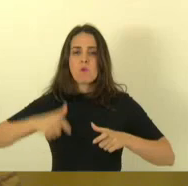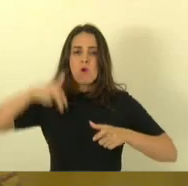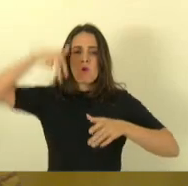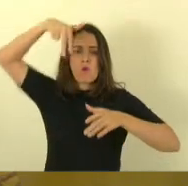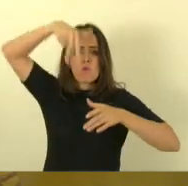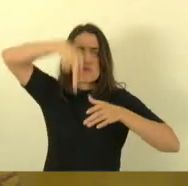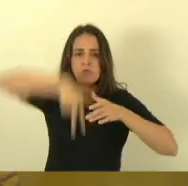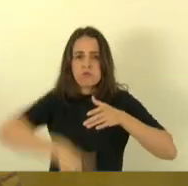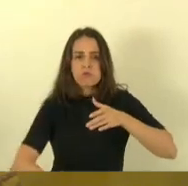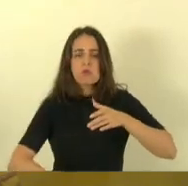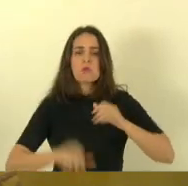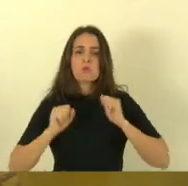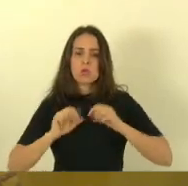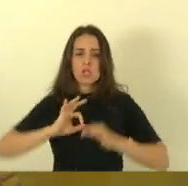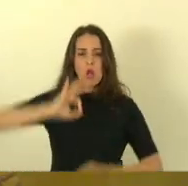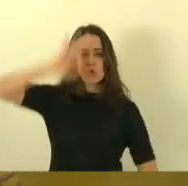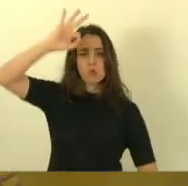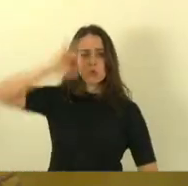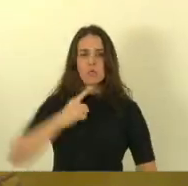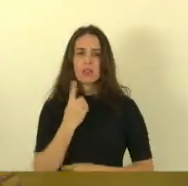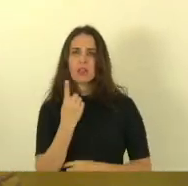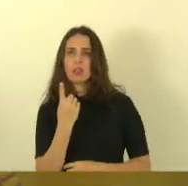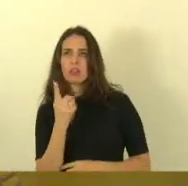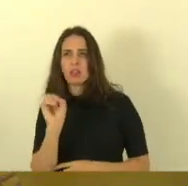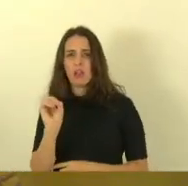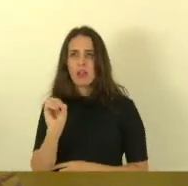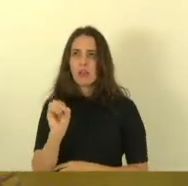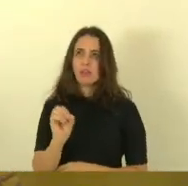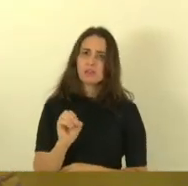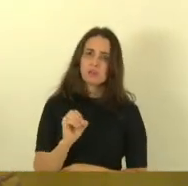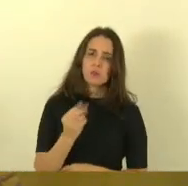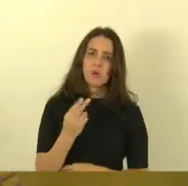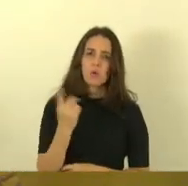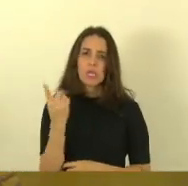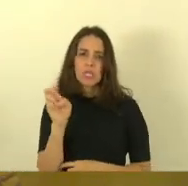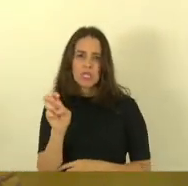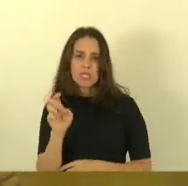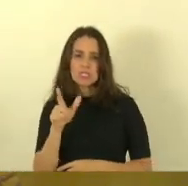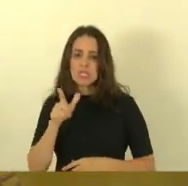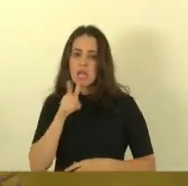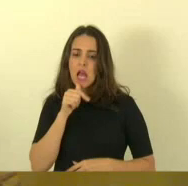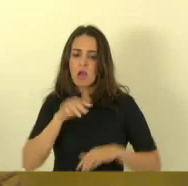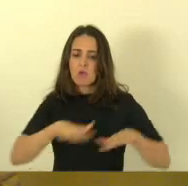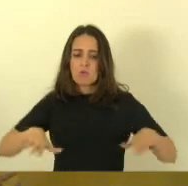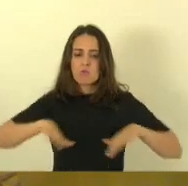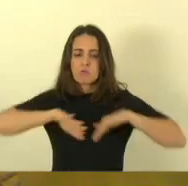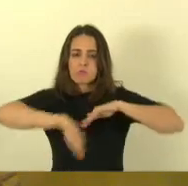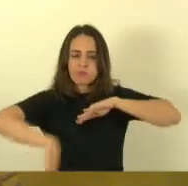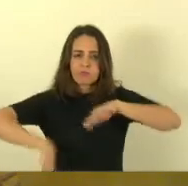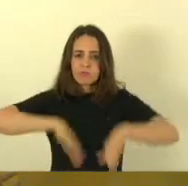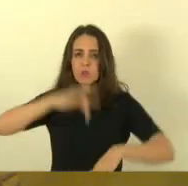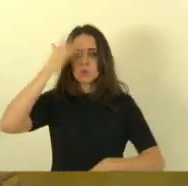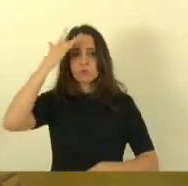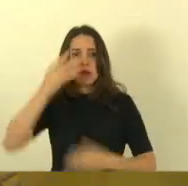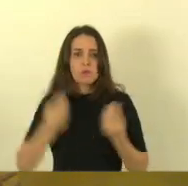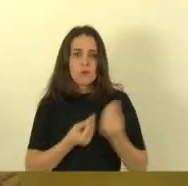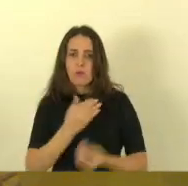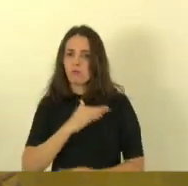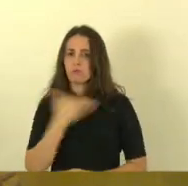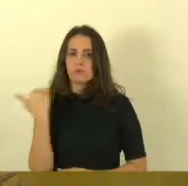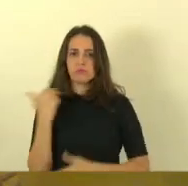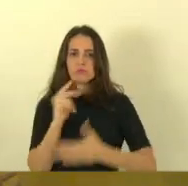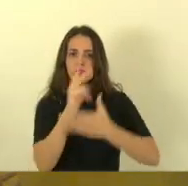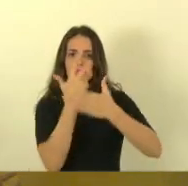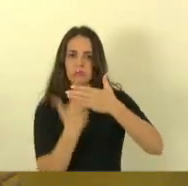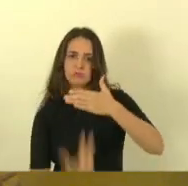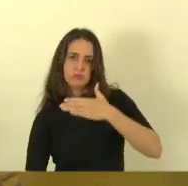caírem a altura aproximadamente 10, 15 metros sem saber nadar nós falamos também da mesma localidade aqui